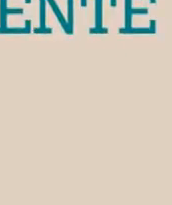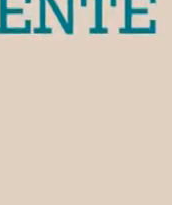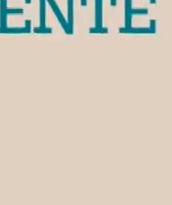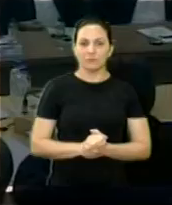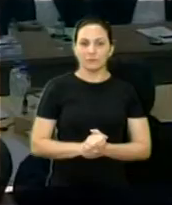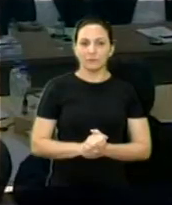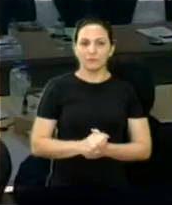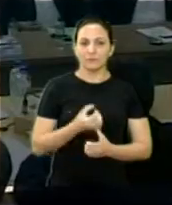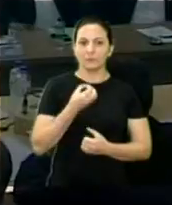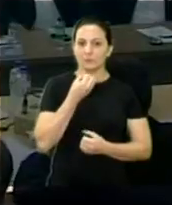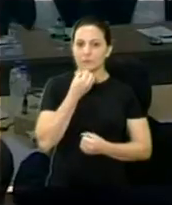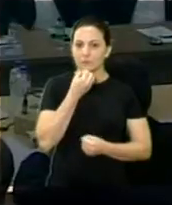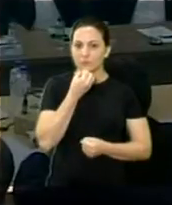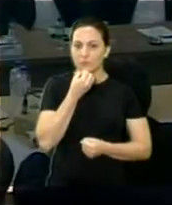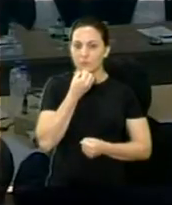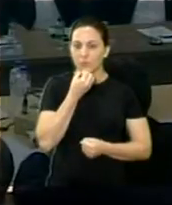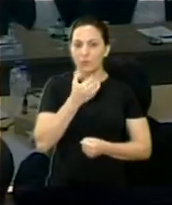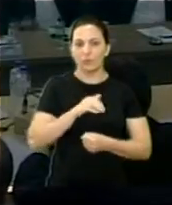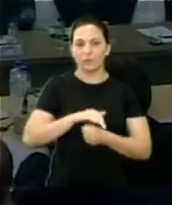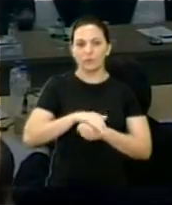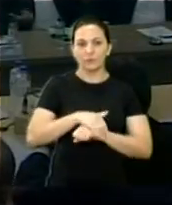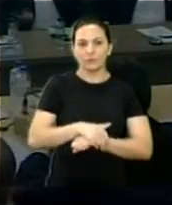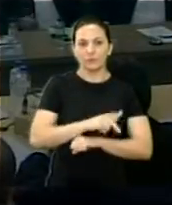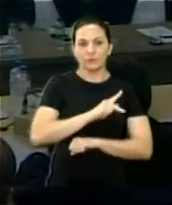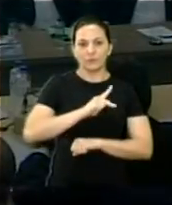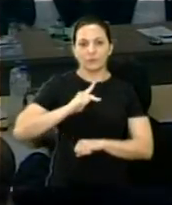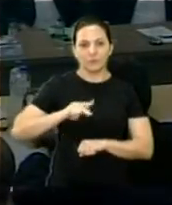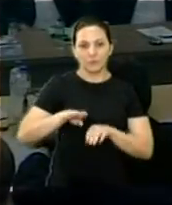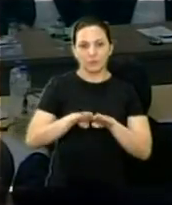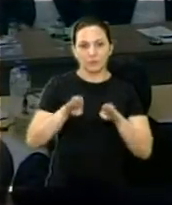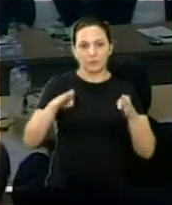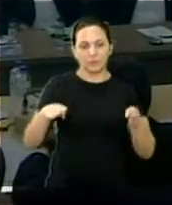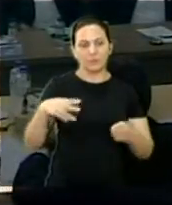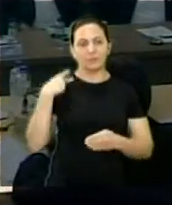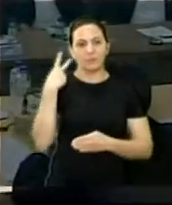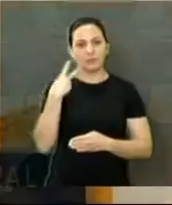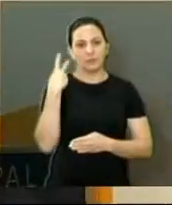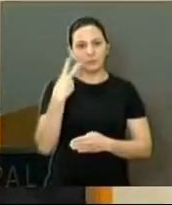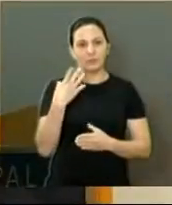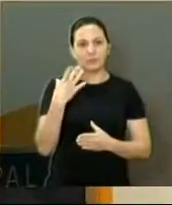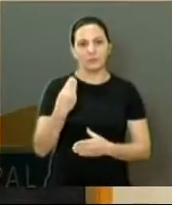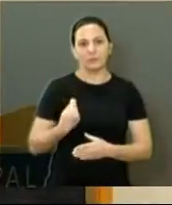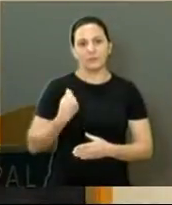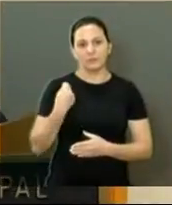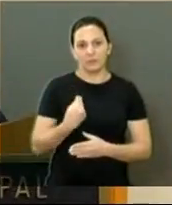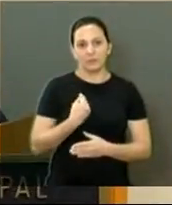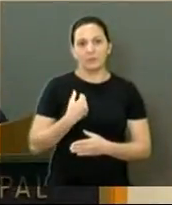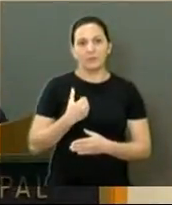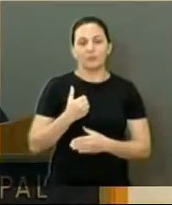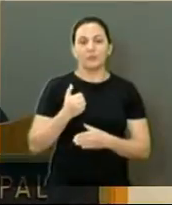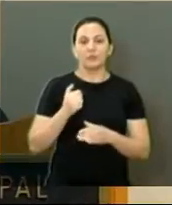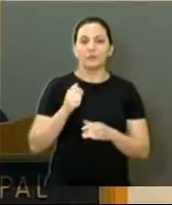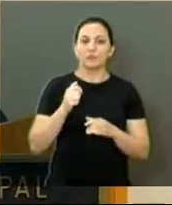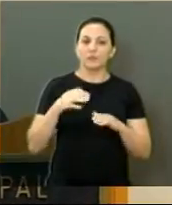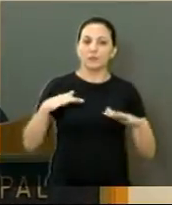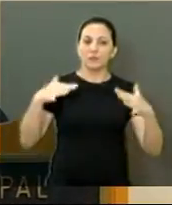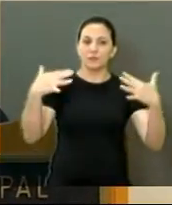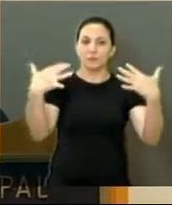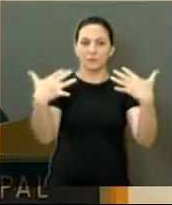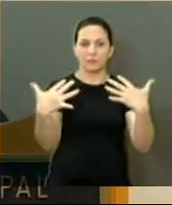Boa noite, presidente, à mesa, aos vereadores, todos que estão aqui acompanhando aqui no plenário